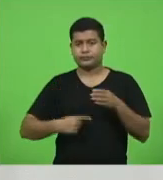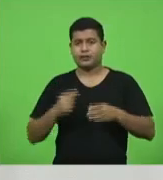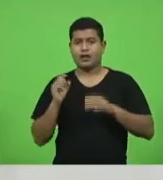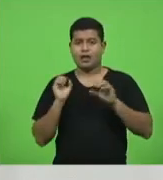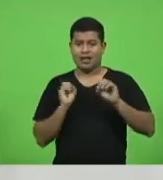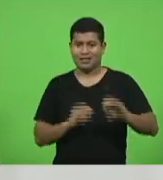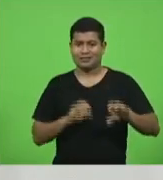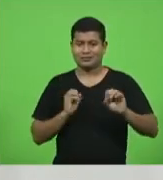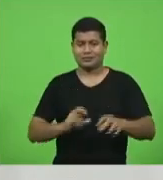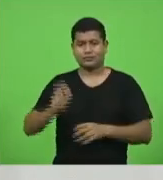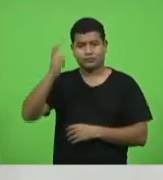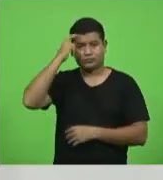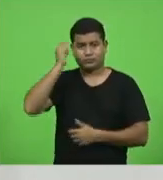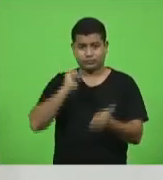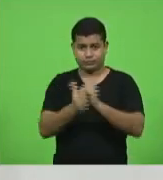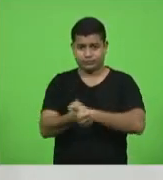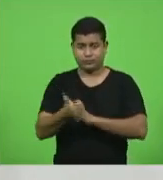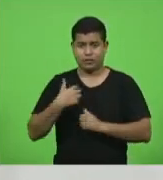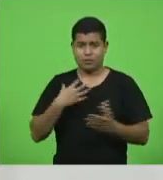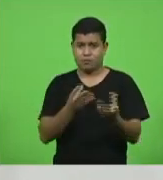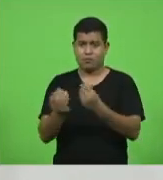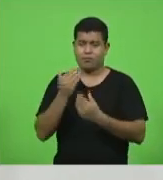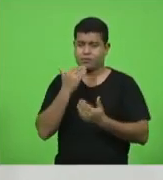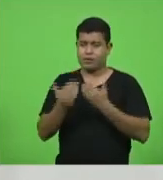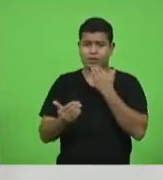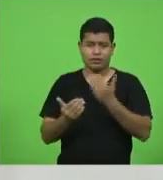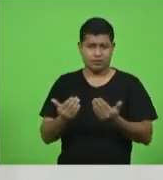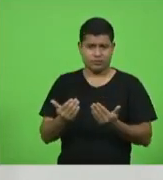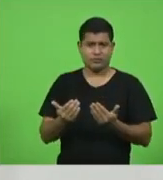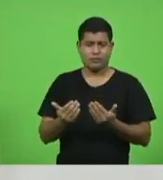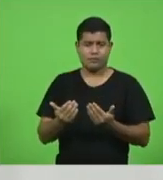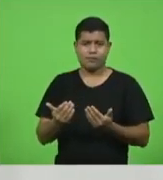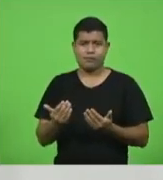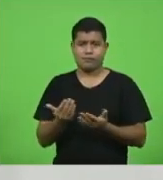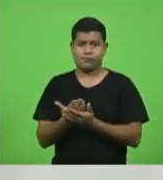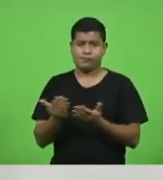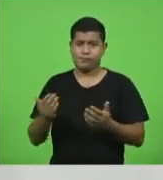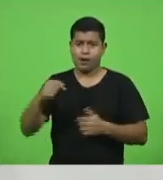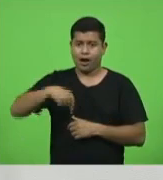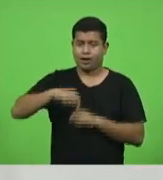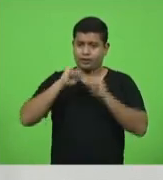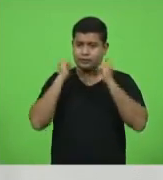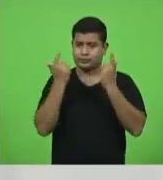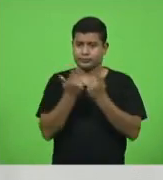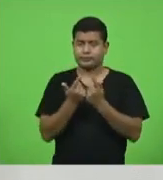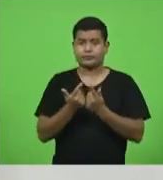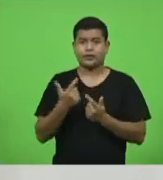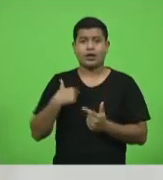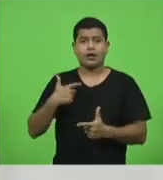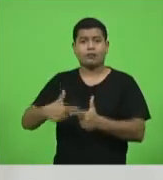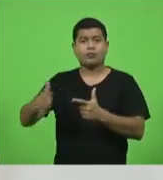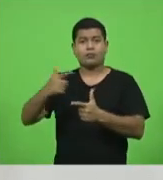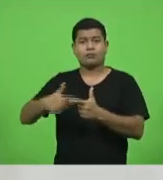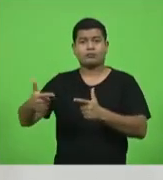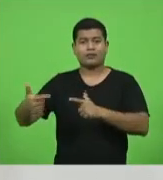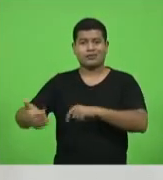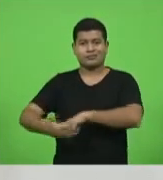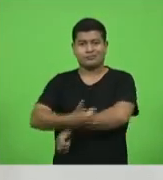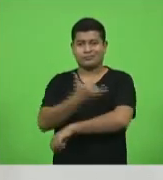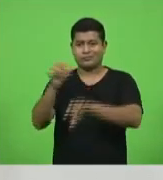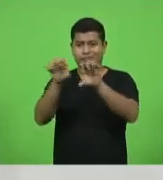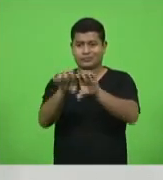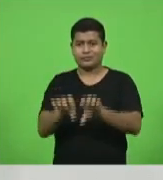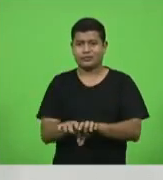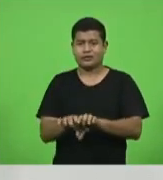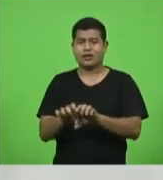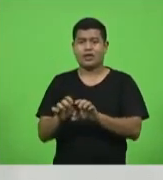demandas da comunidade escolar e de colegas deputados e deputadas deste Parlamento sobre os problemas estruturais dos prédios da